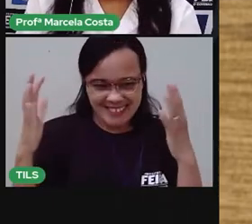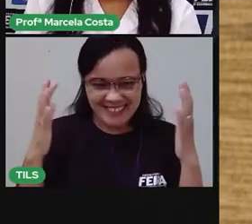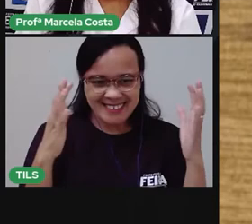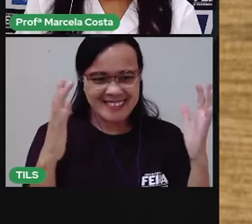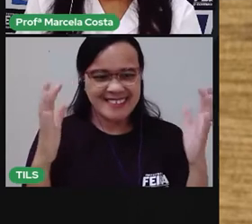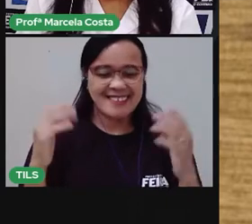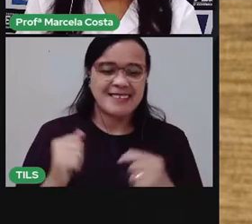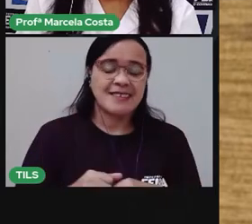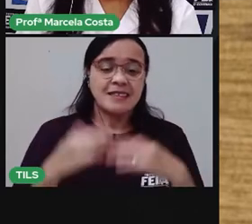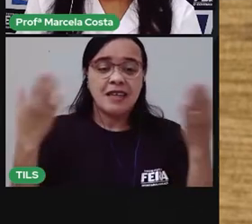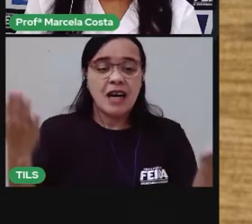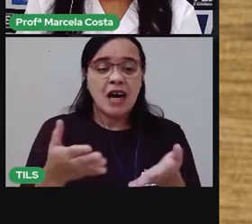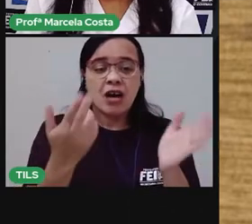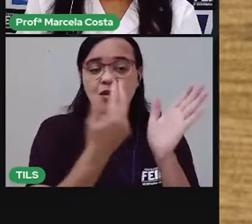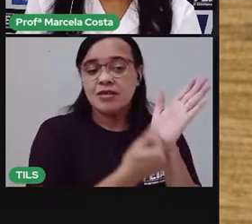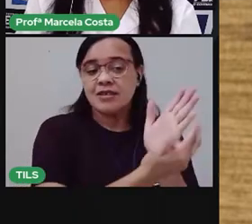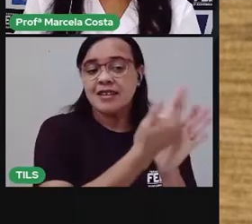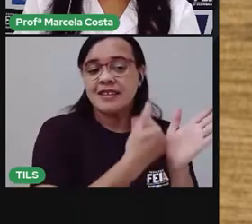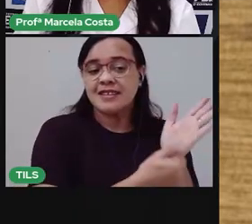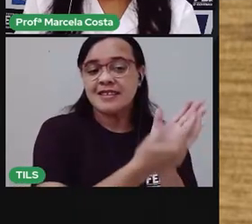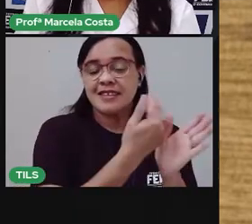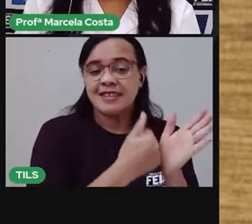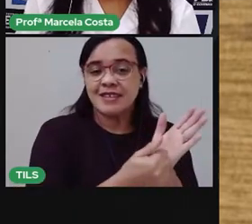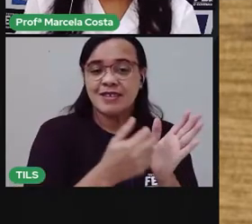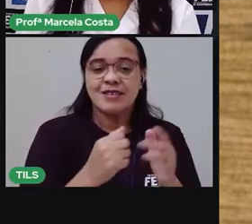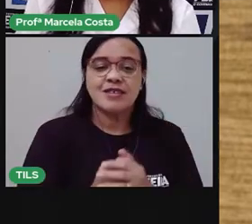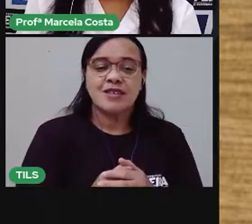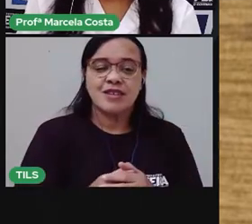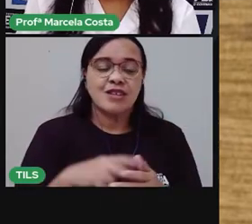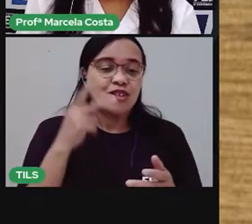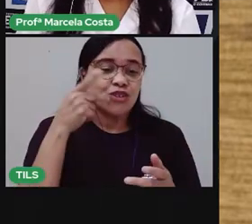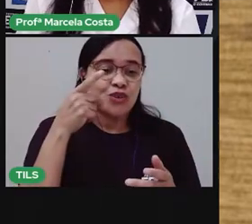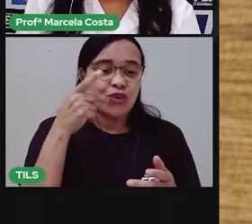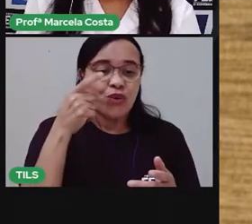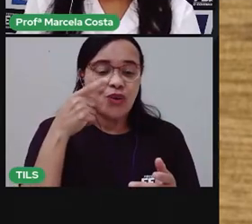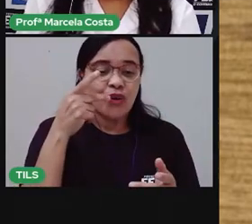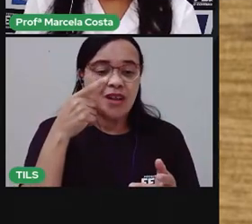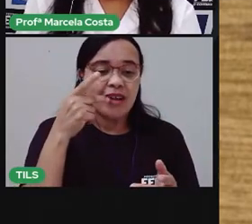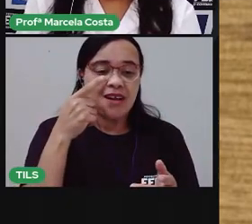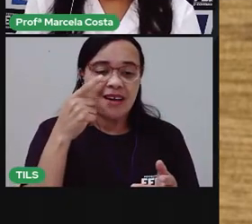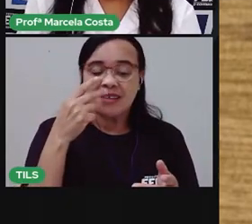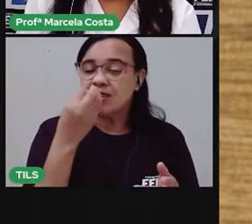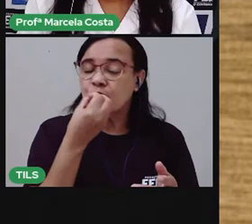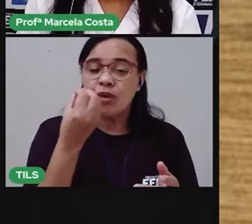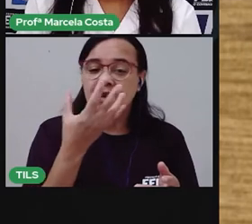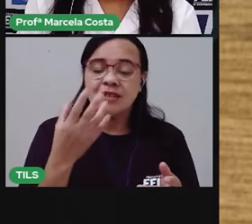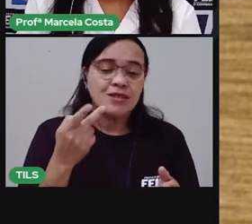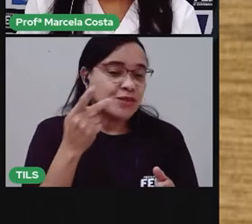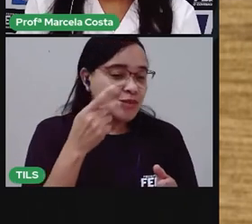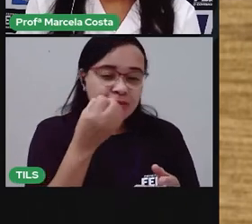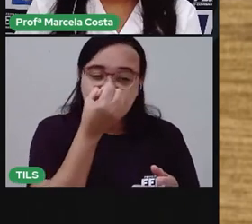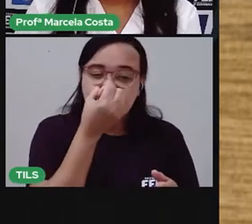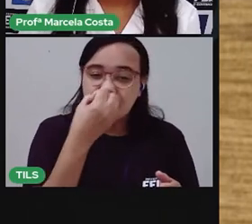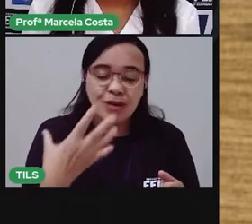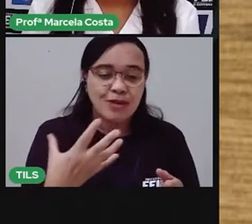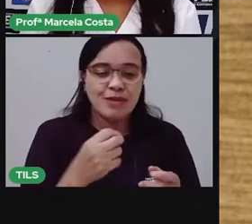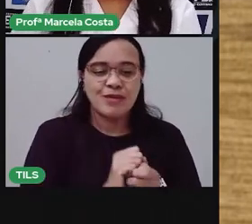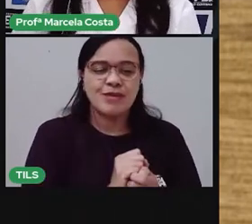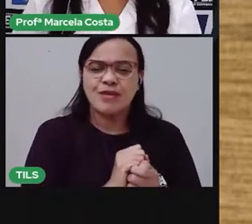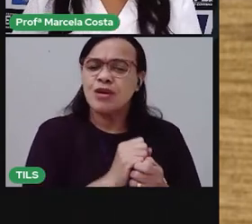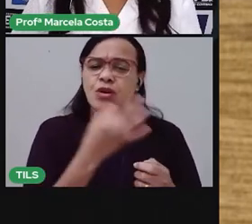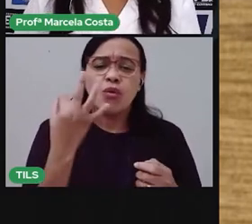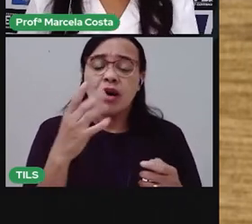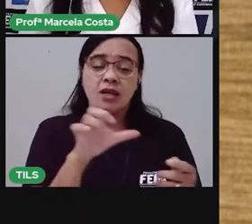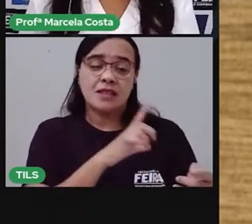Agora aqui, ó. Chocolate. Chocolate. Quantas sílabas